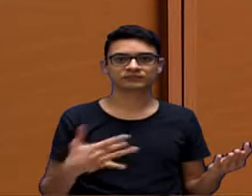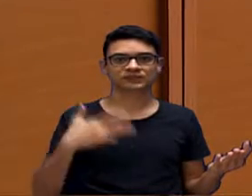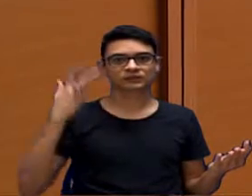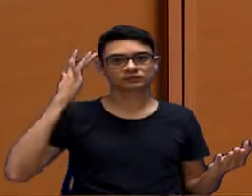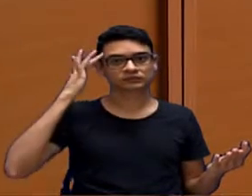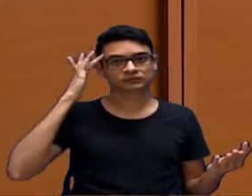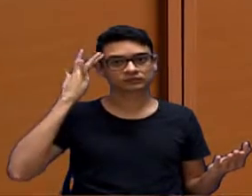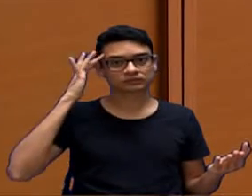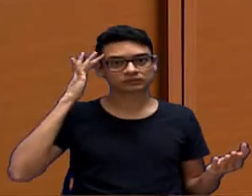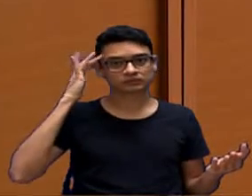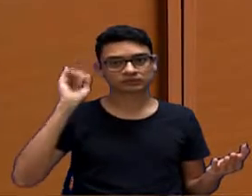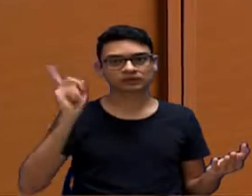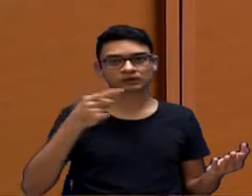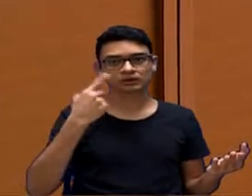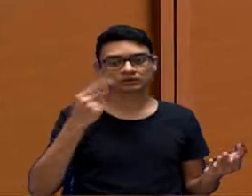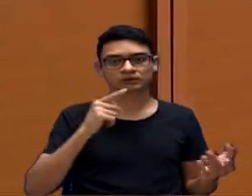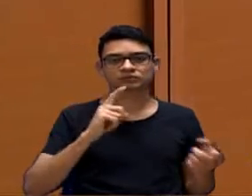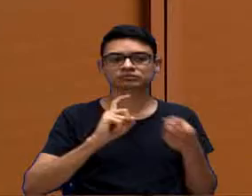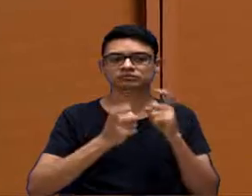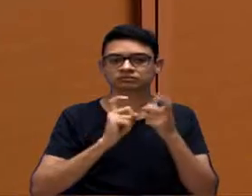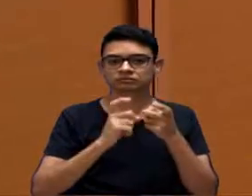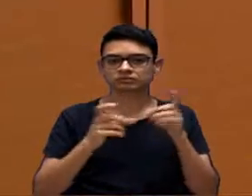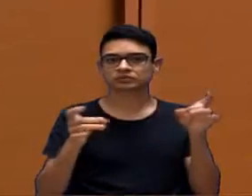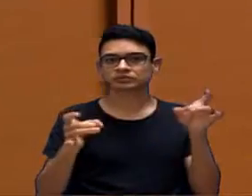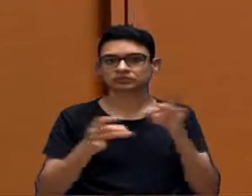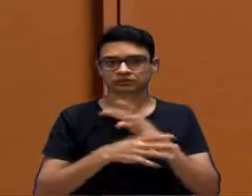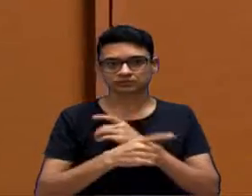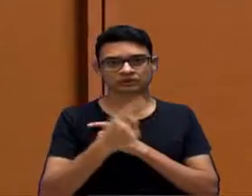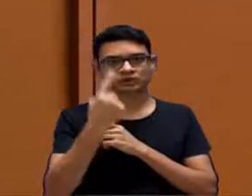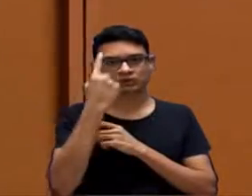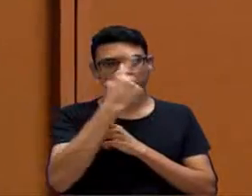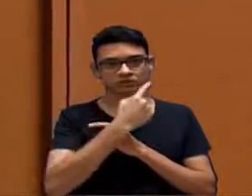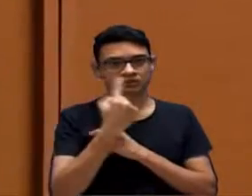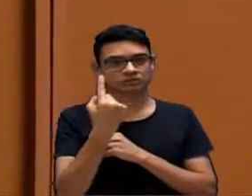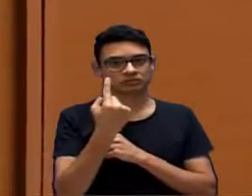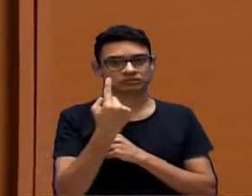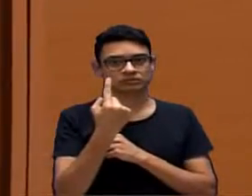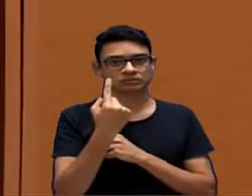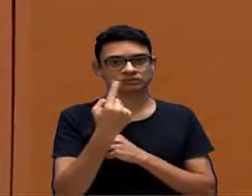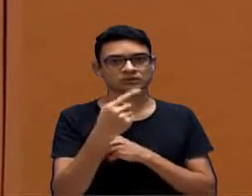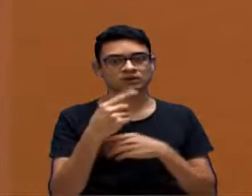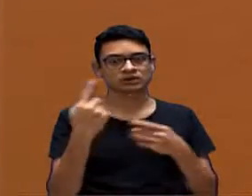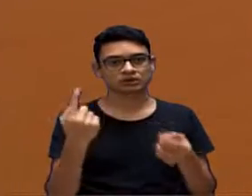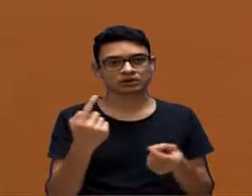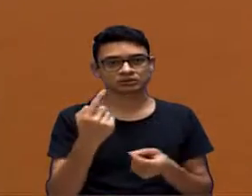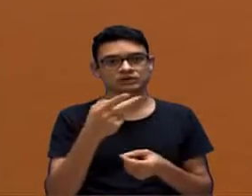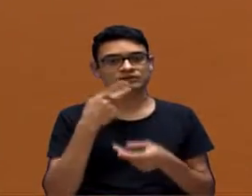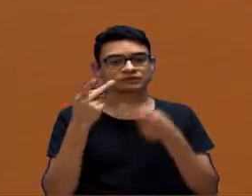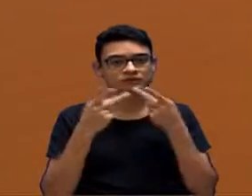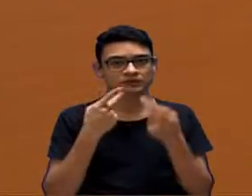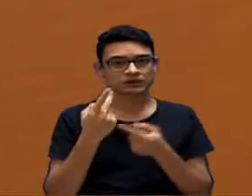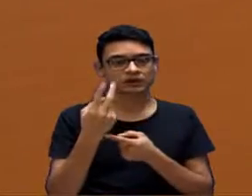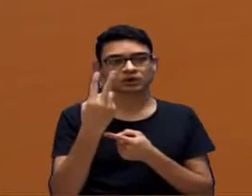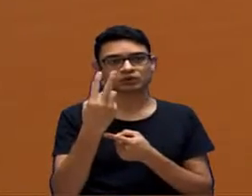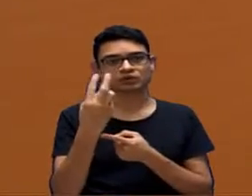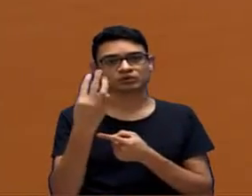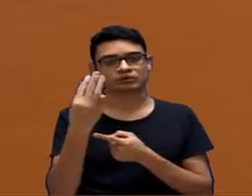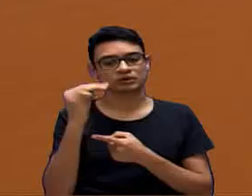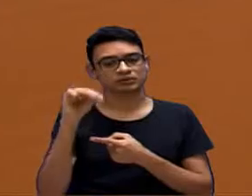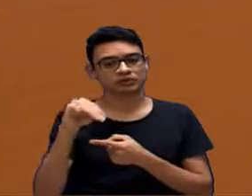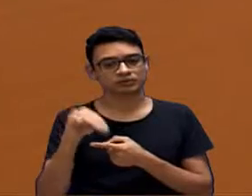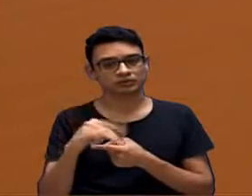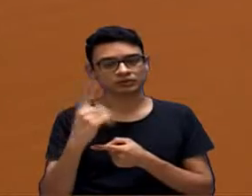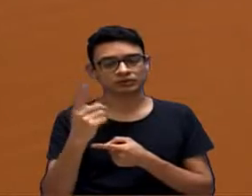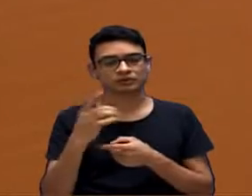Nós vamos terminar a sessão, e isso todo mundo está consciente, é uma hora. Então, cada um tem que falar 2, 3 minutos aí que tem alguma coisa. para nós terminar